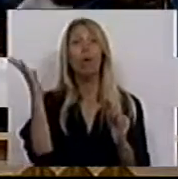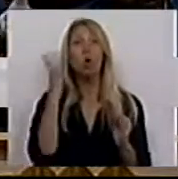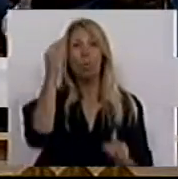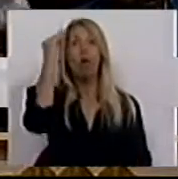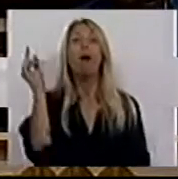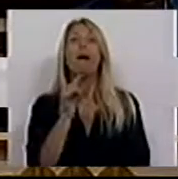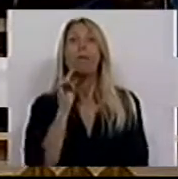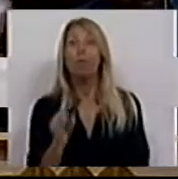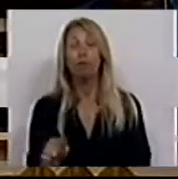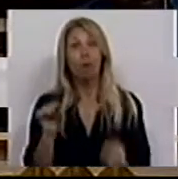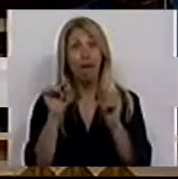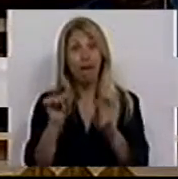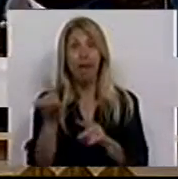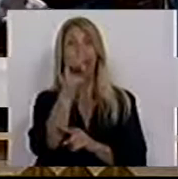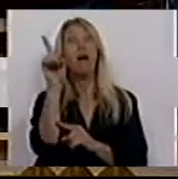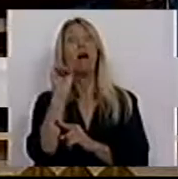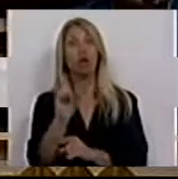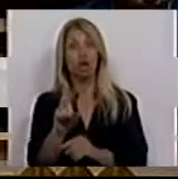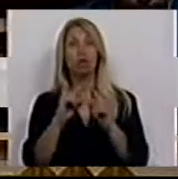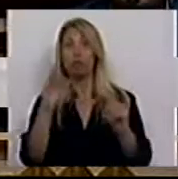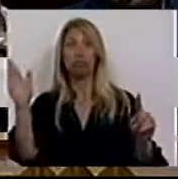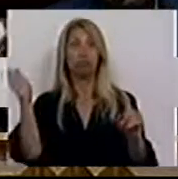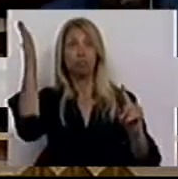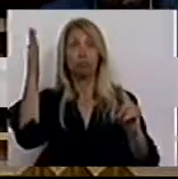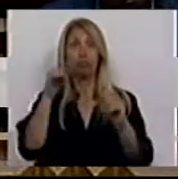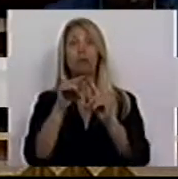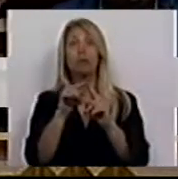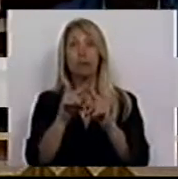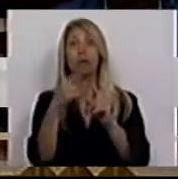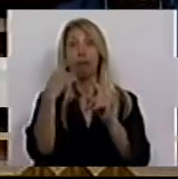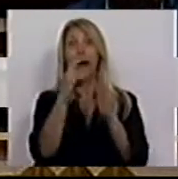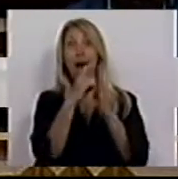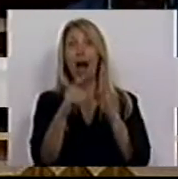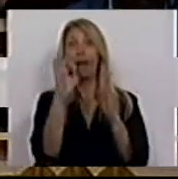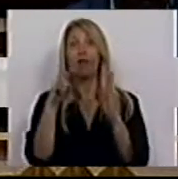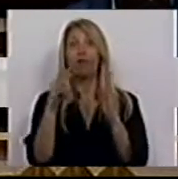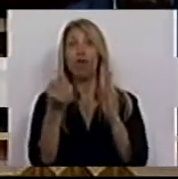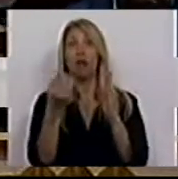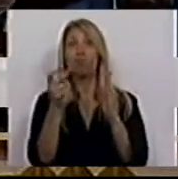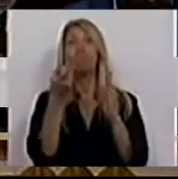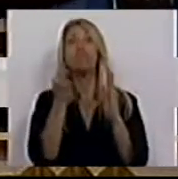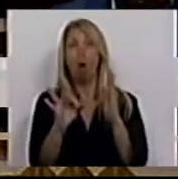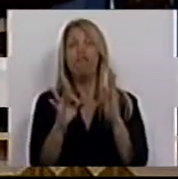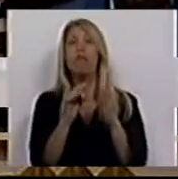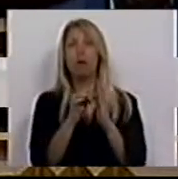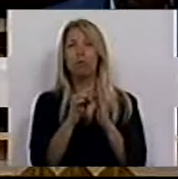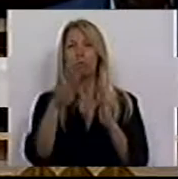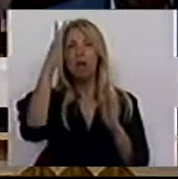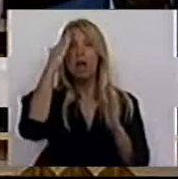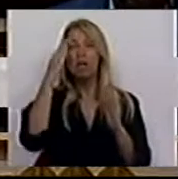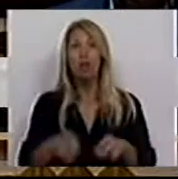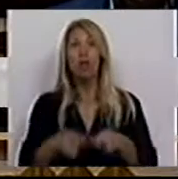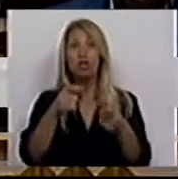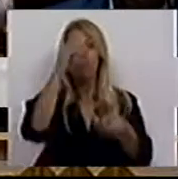questão que encabeça mesmo esta petição da FEMPROV. Entendemos que o desinvestimento da educação